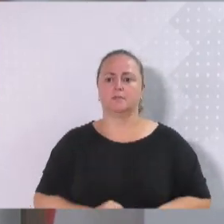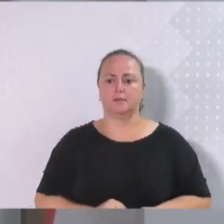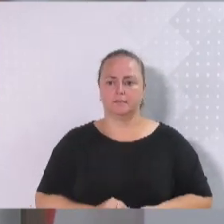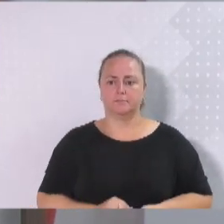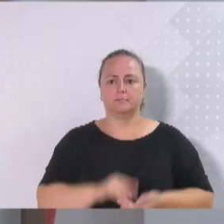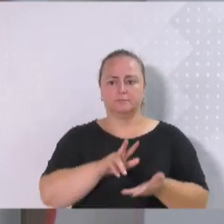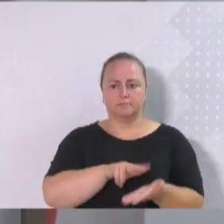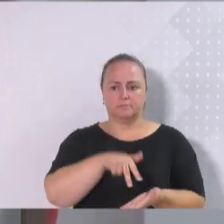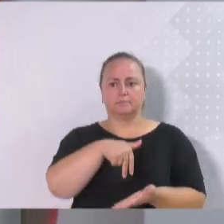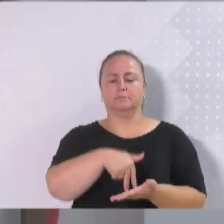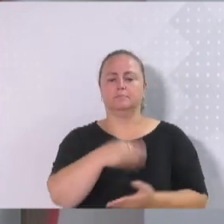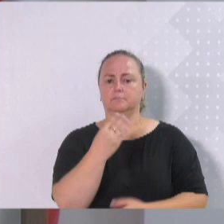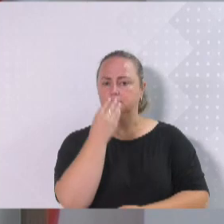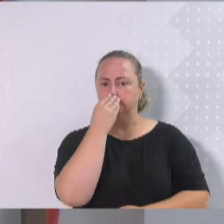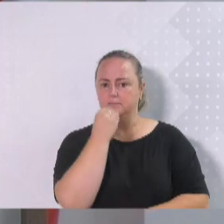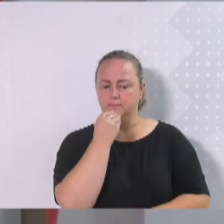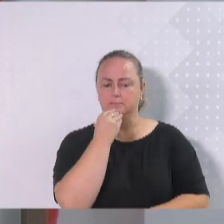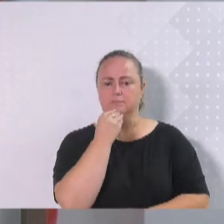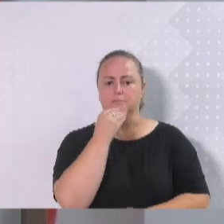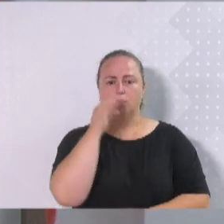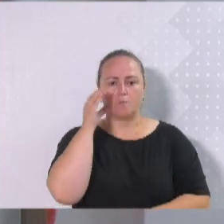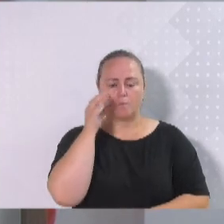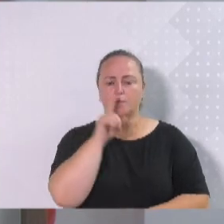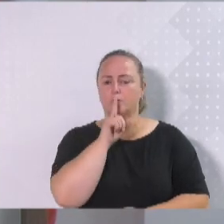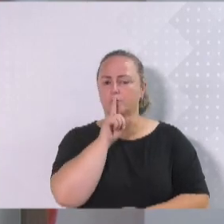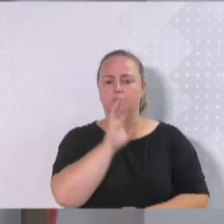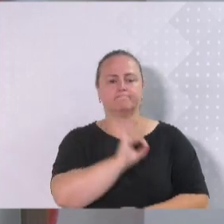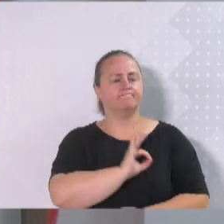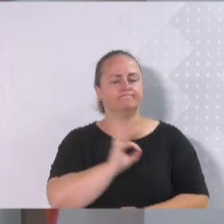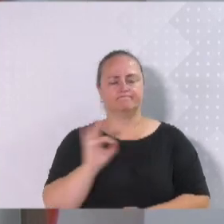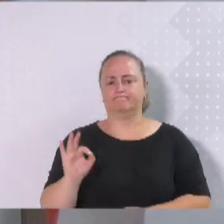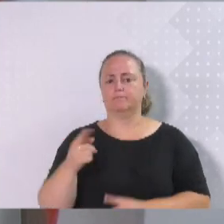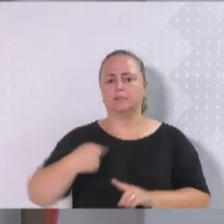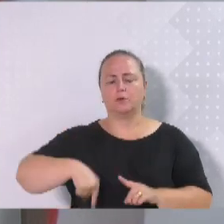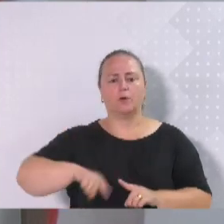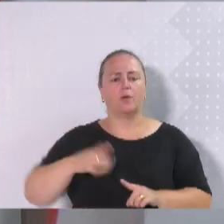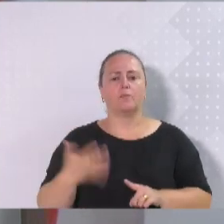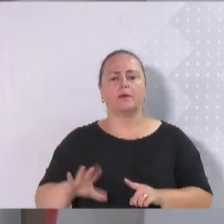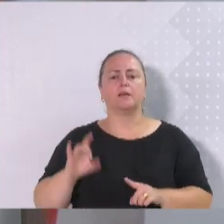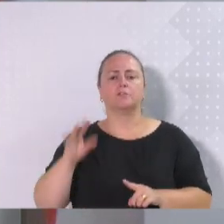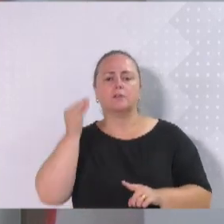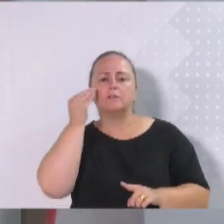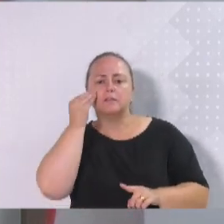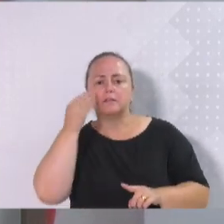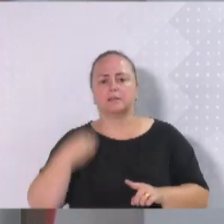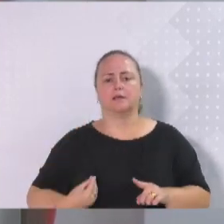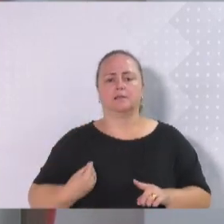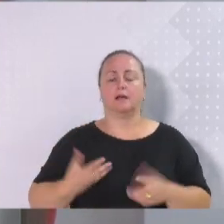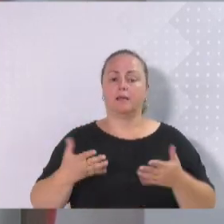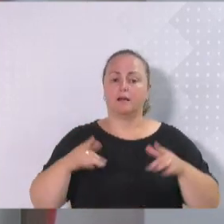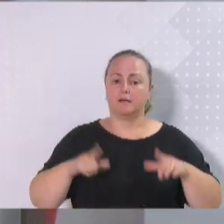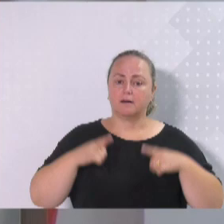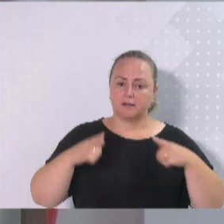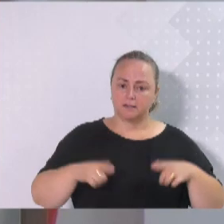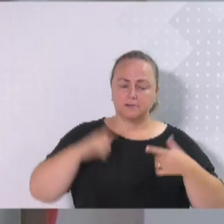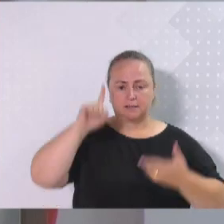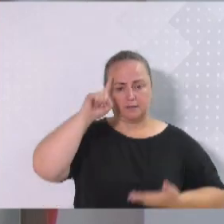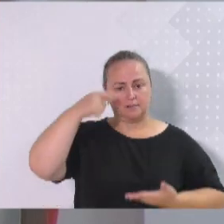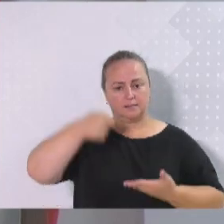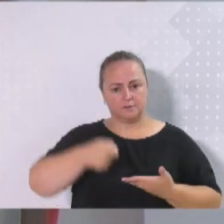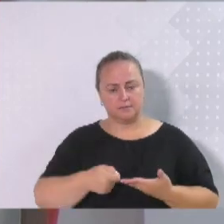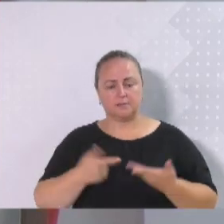caladas ou submissas, porque a gente não quer somente sobreviver. A gente quer se divertir, quer acesso às decisões, ao